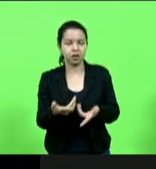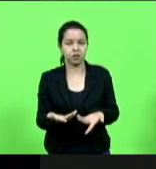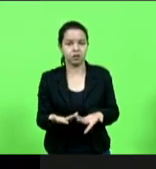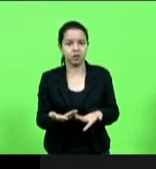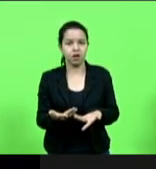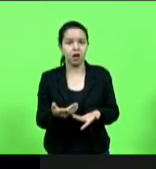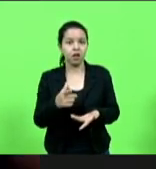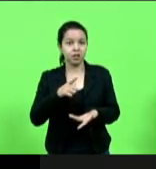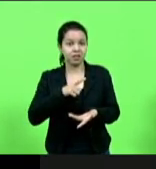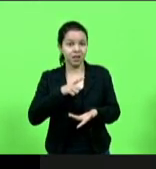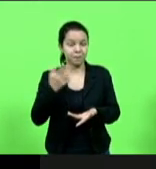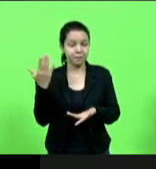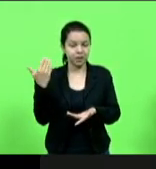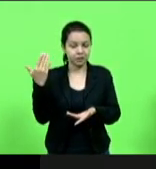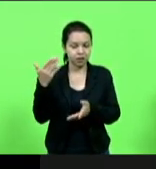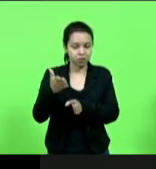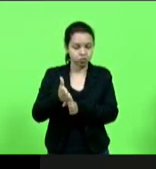Argentina